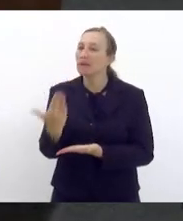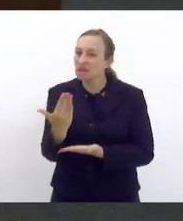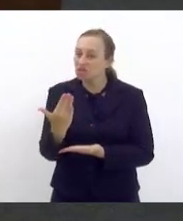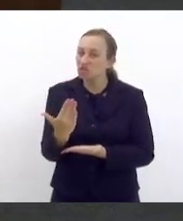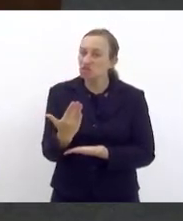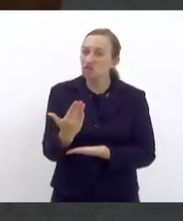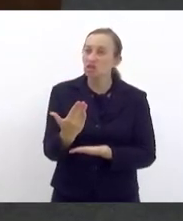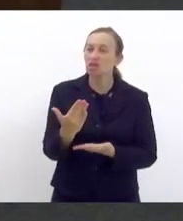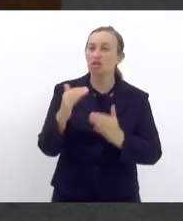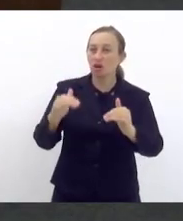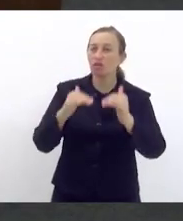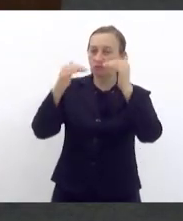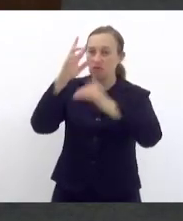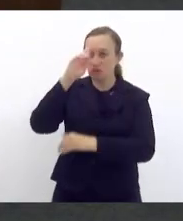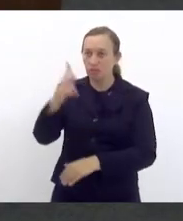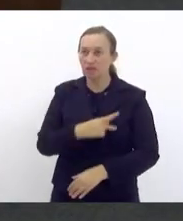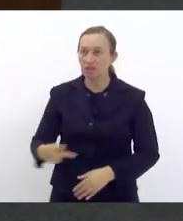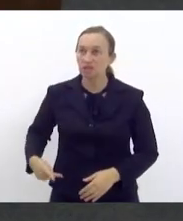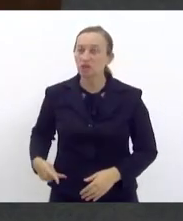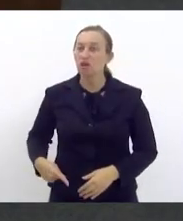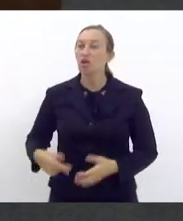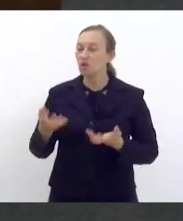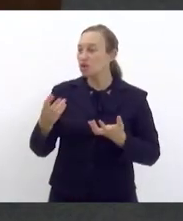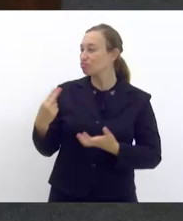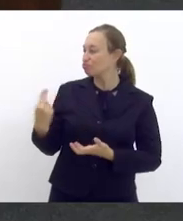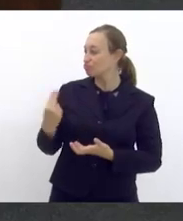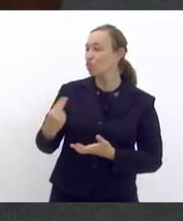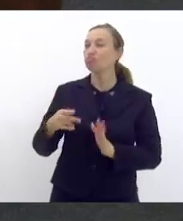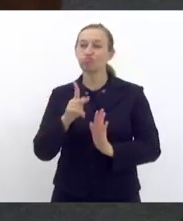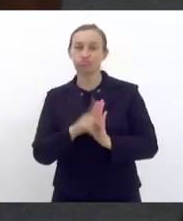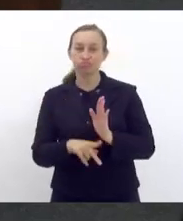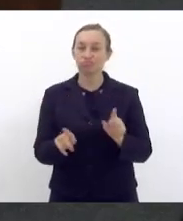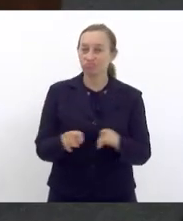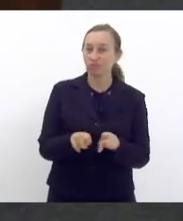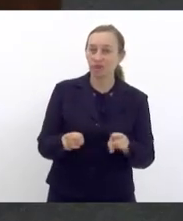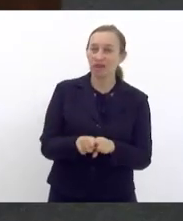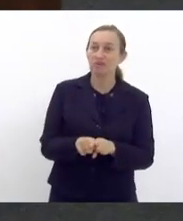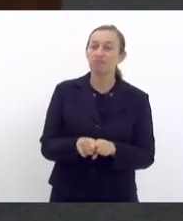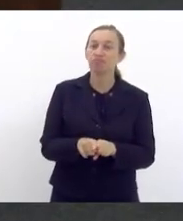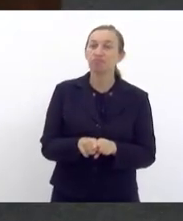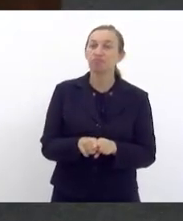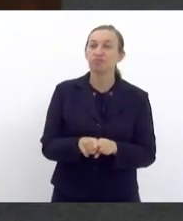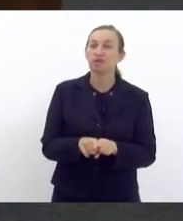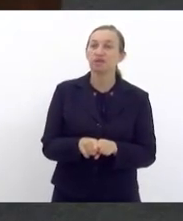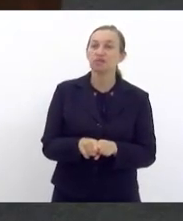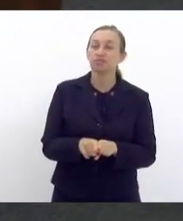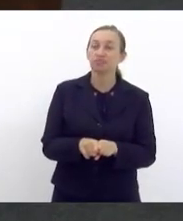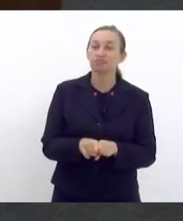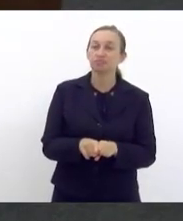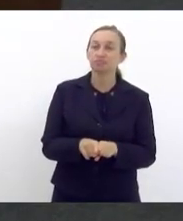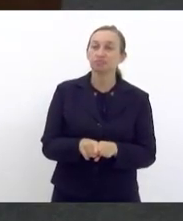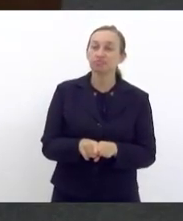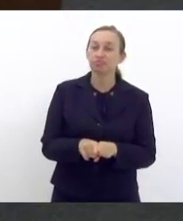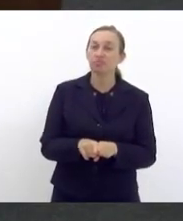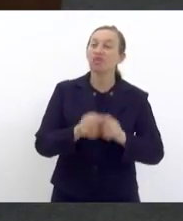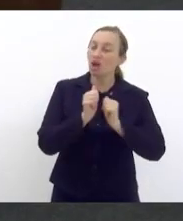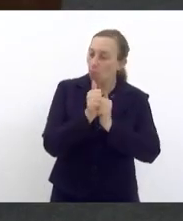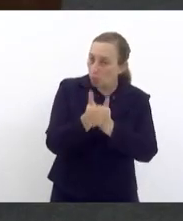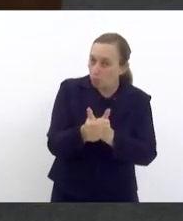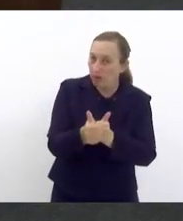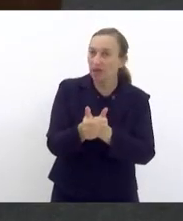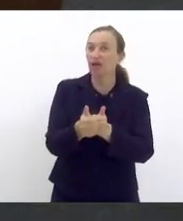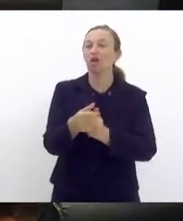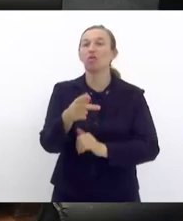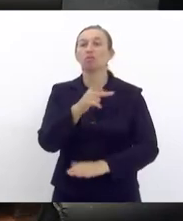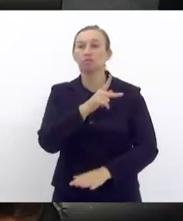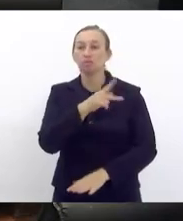vossa excelência que me desse a honra de ser coautor desse projeto e para, inclusive, acompanhar, como